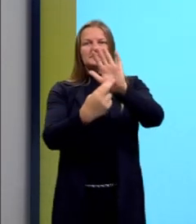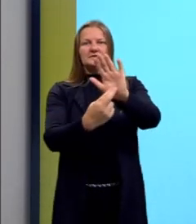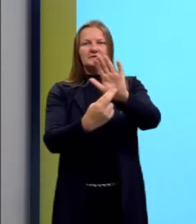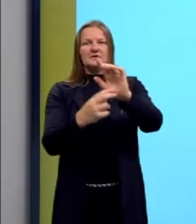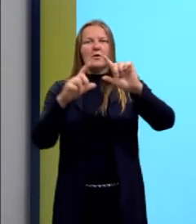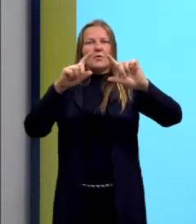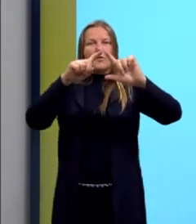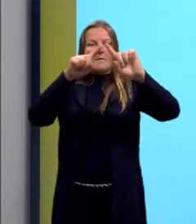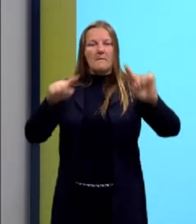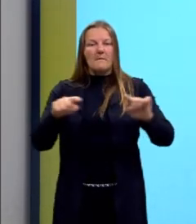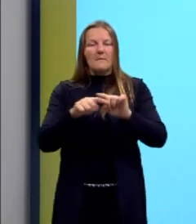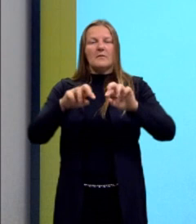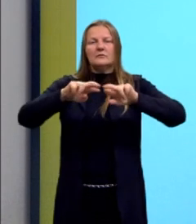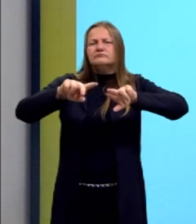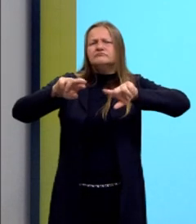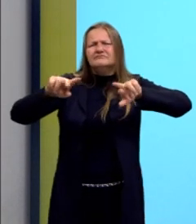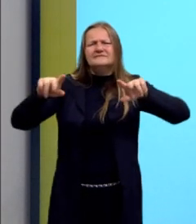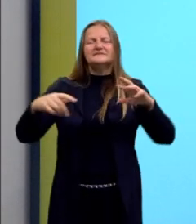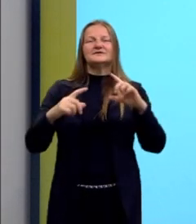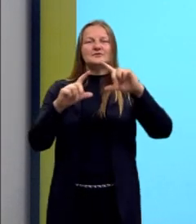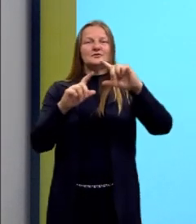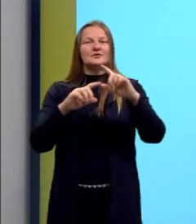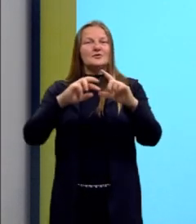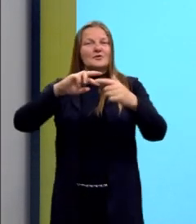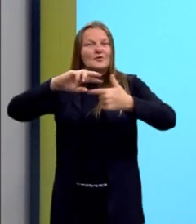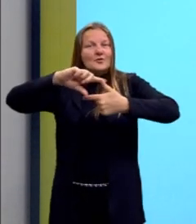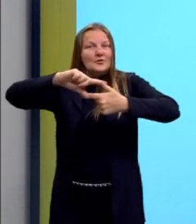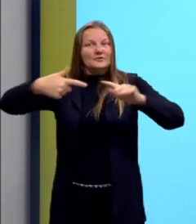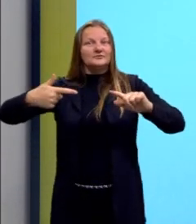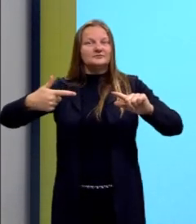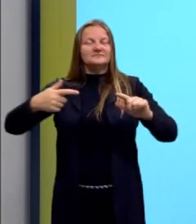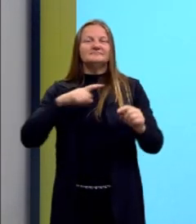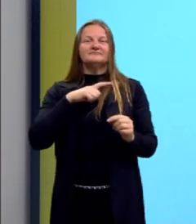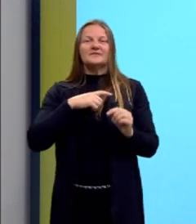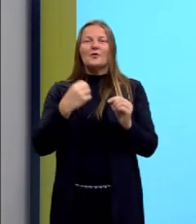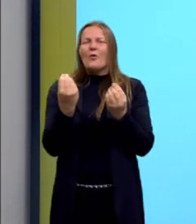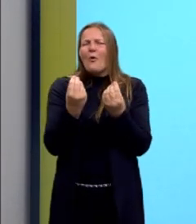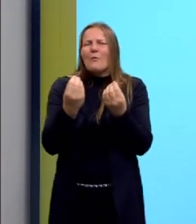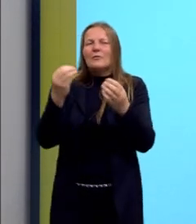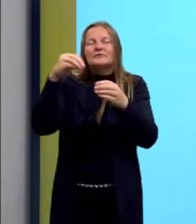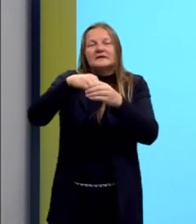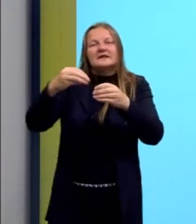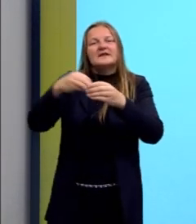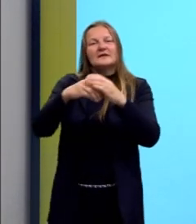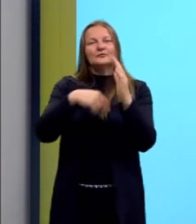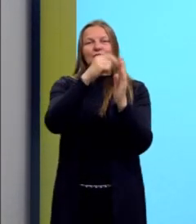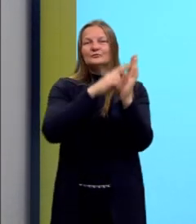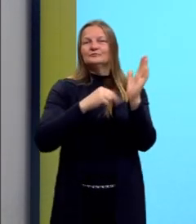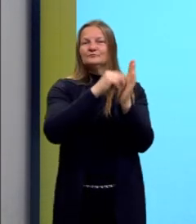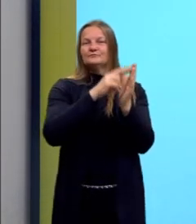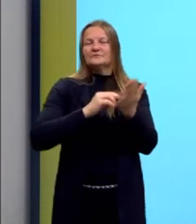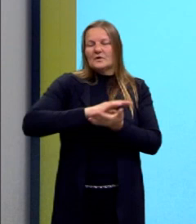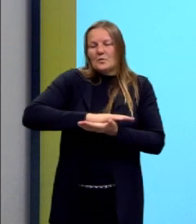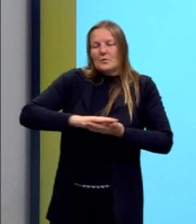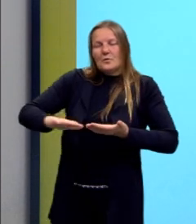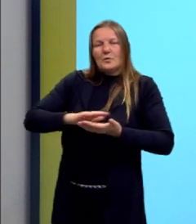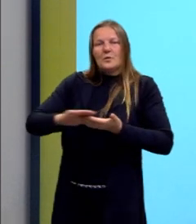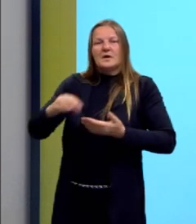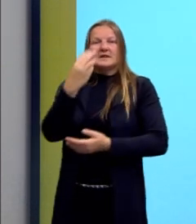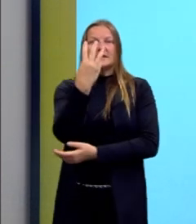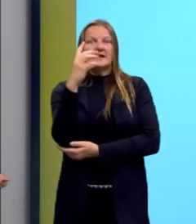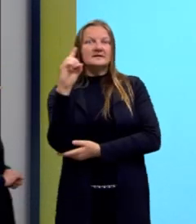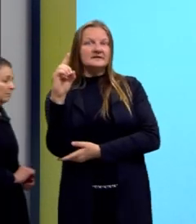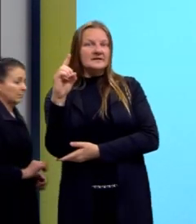a principal característica, resumindo, do cubismo era conseguir levar para uma superfície bidimensional